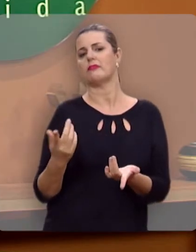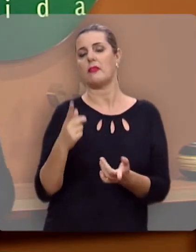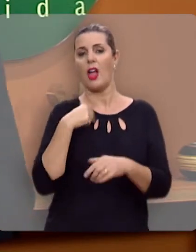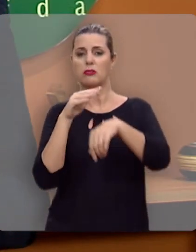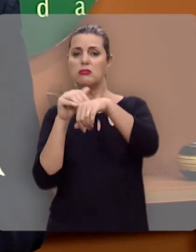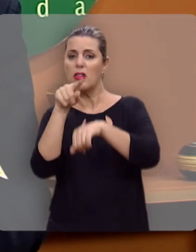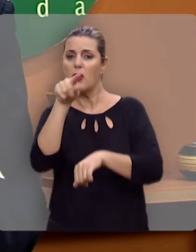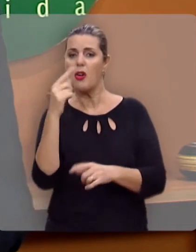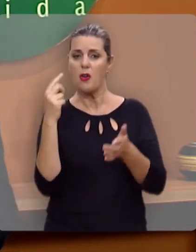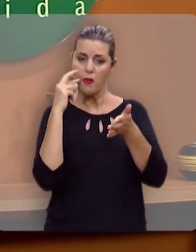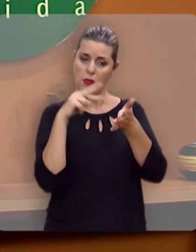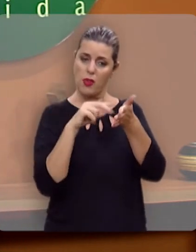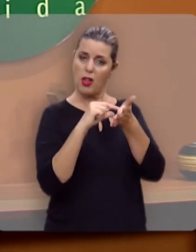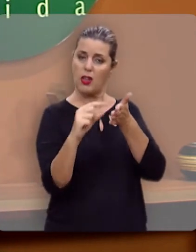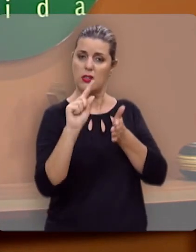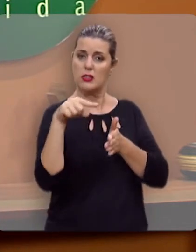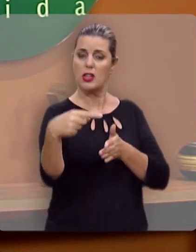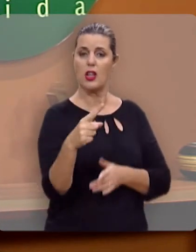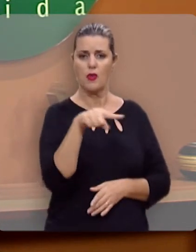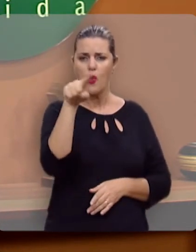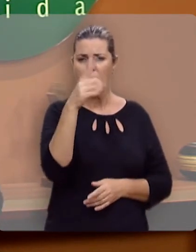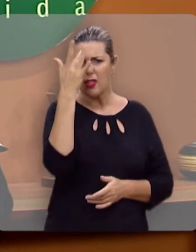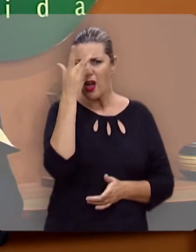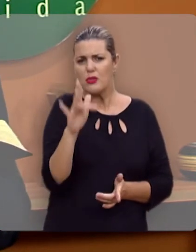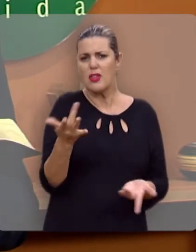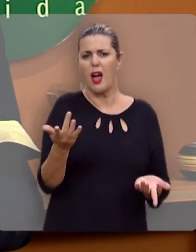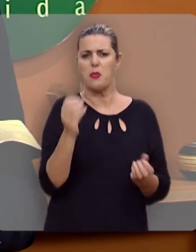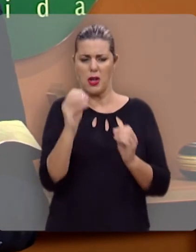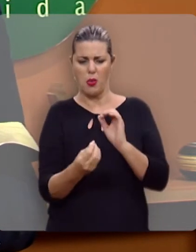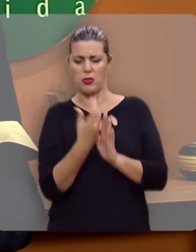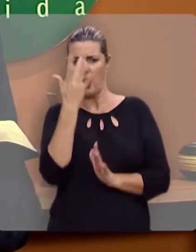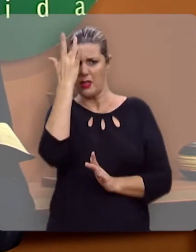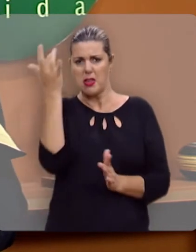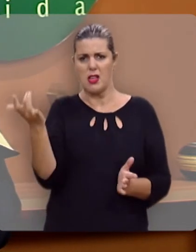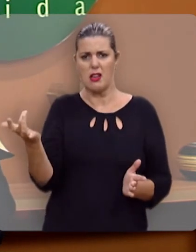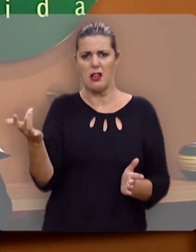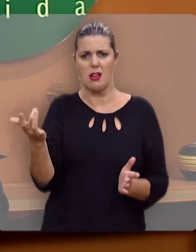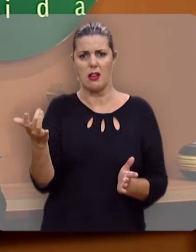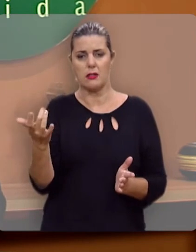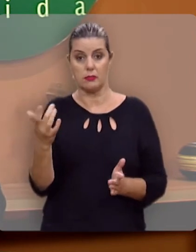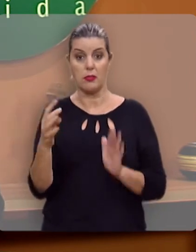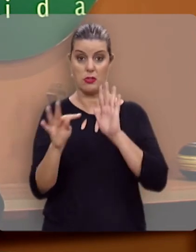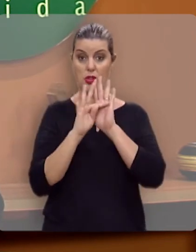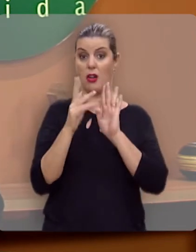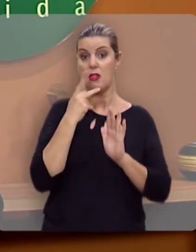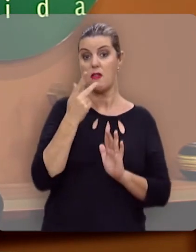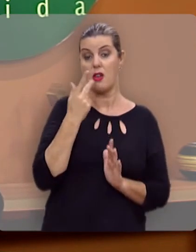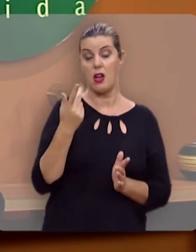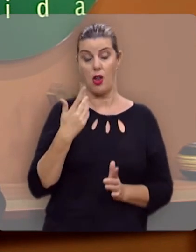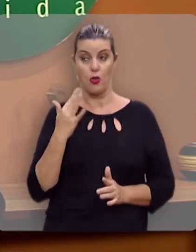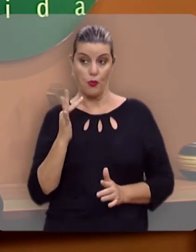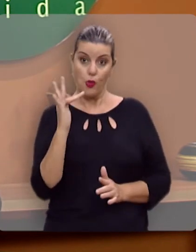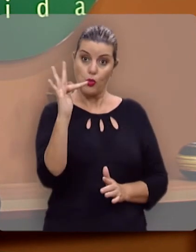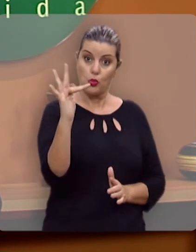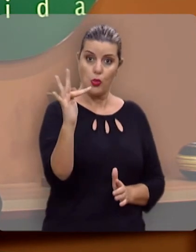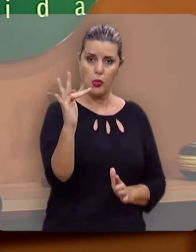Então conclamo você para olhar o verso seguinte. Vós não sabeis o que sucederá amanhã. Então Tiago está dizendo o seguinte,